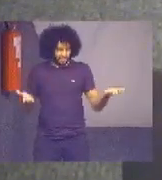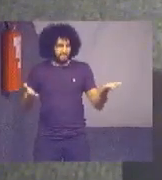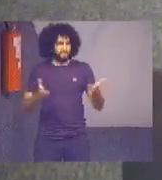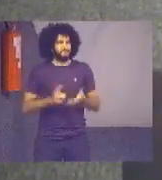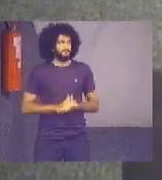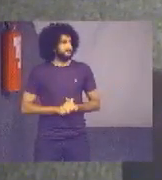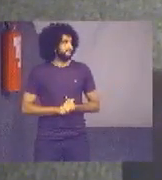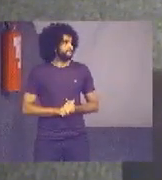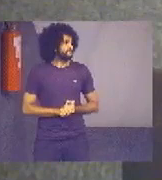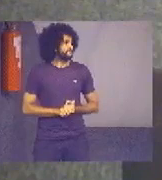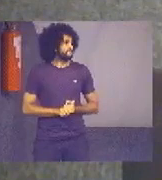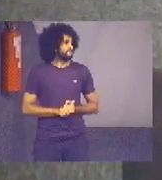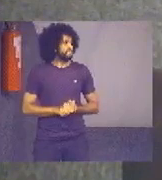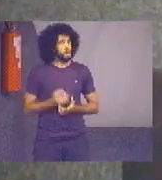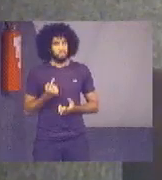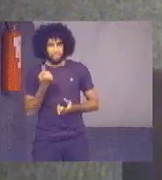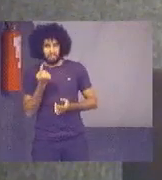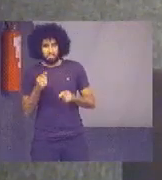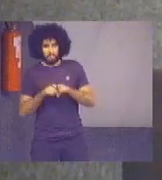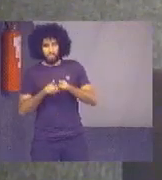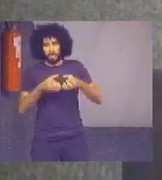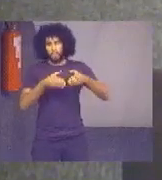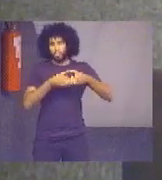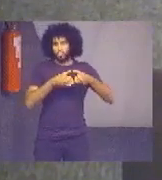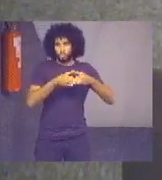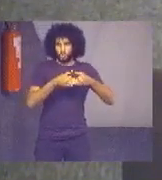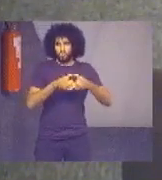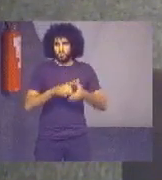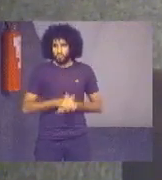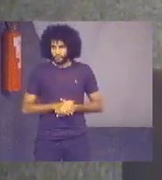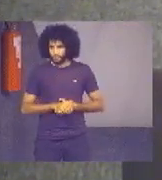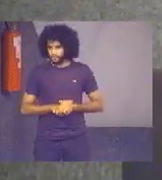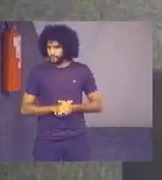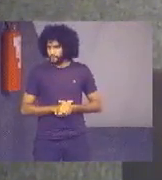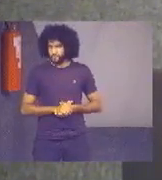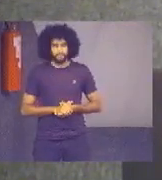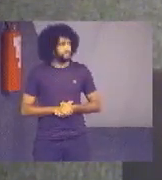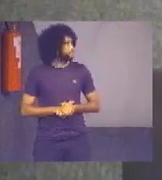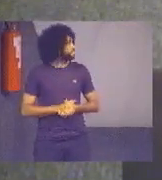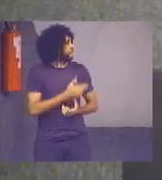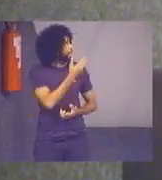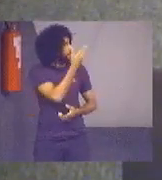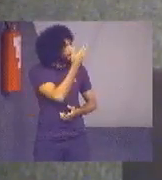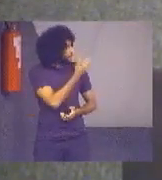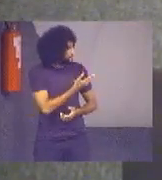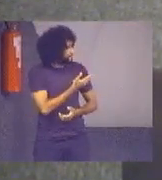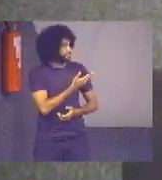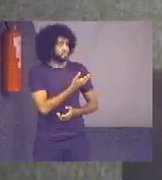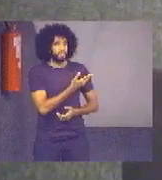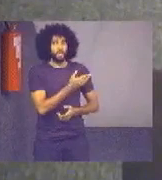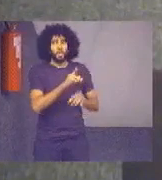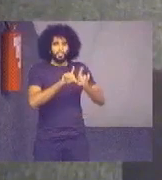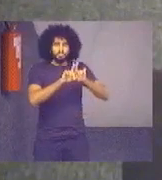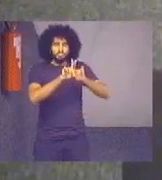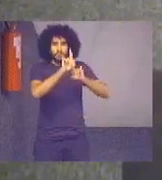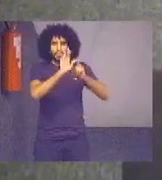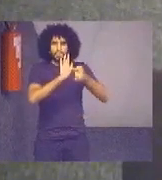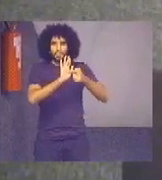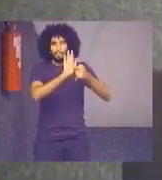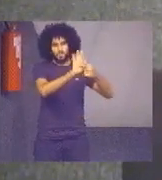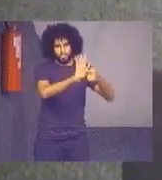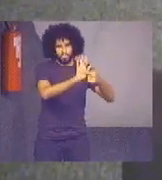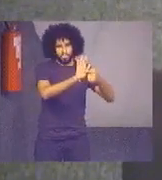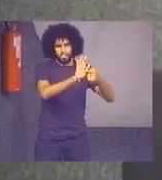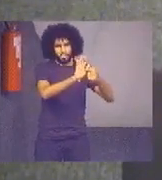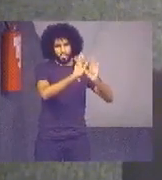forma individual e consolidada também. Aqui, só um pool dos indicadores, que a resolução traz.